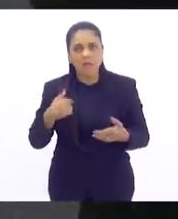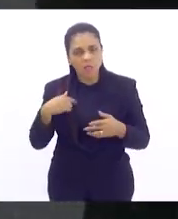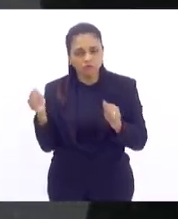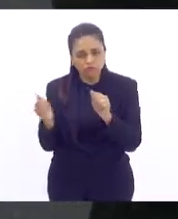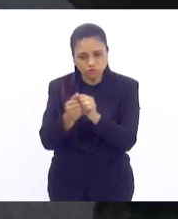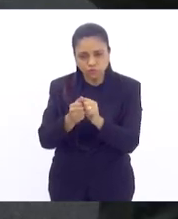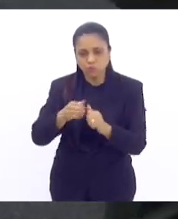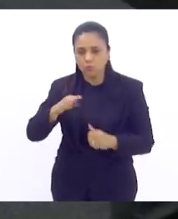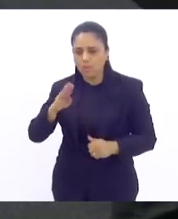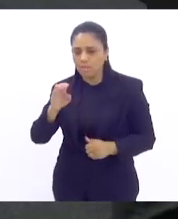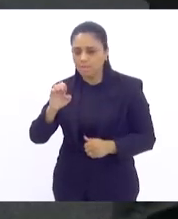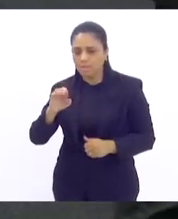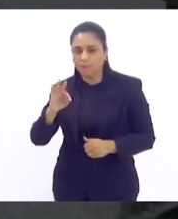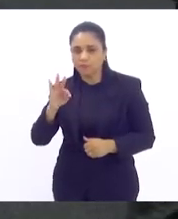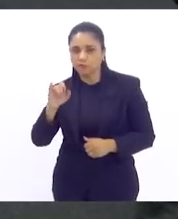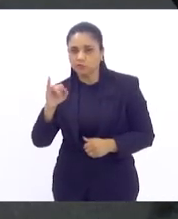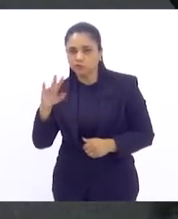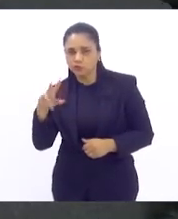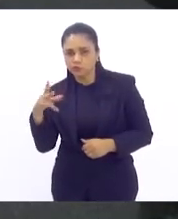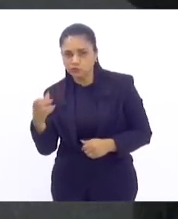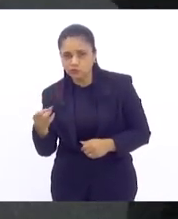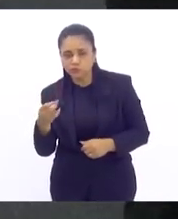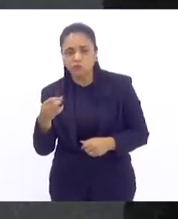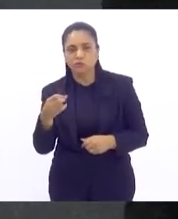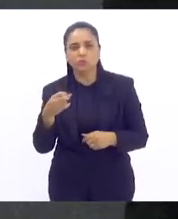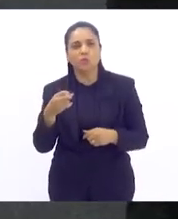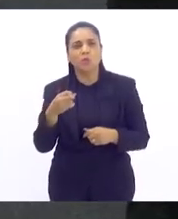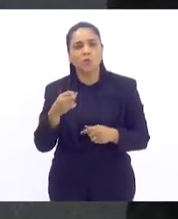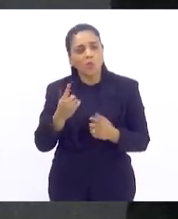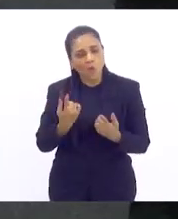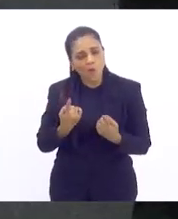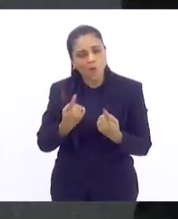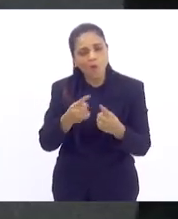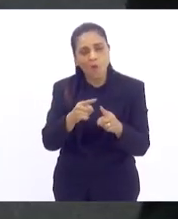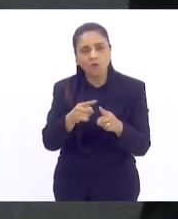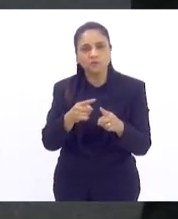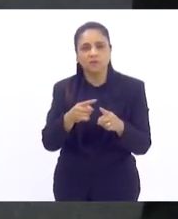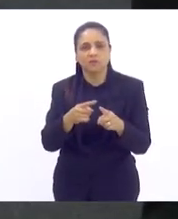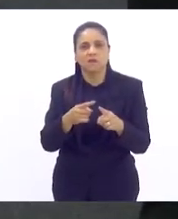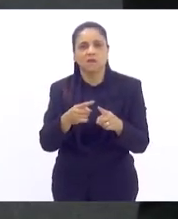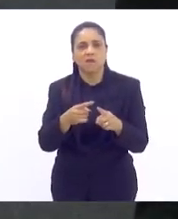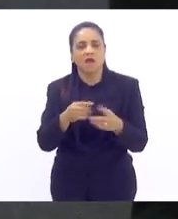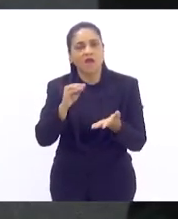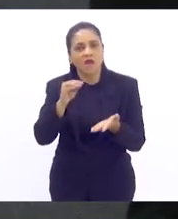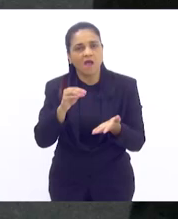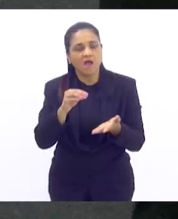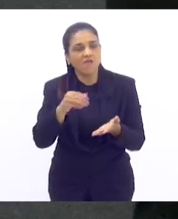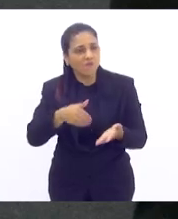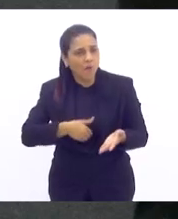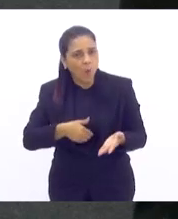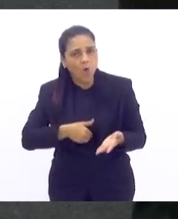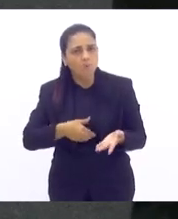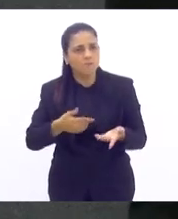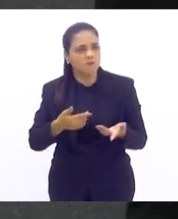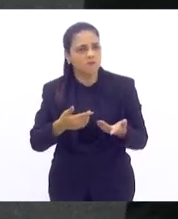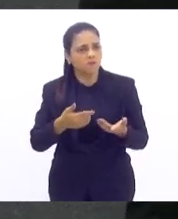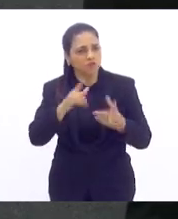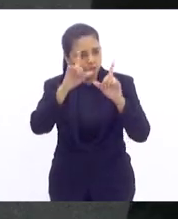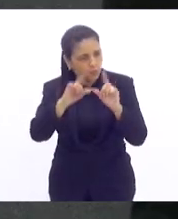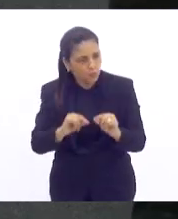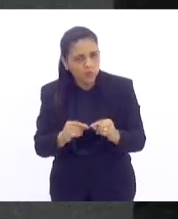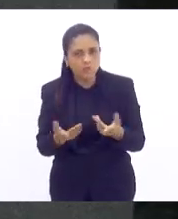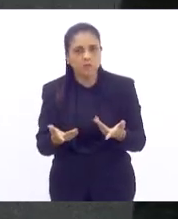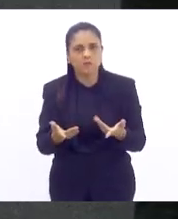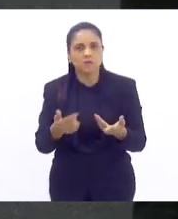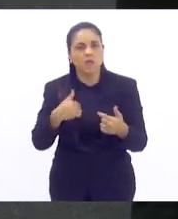do exílio, o Betinho falando do combate à fome dos restaurantes populares. Eu, inclusive, tenho uma história